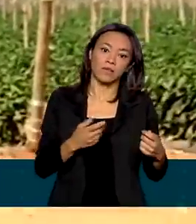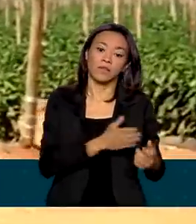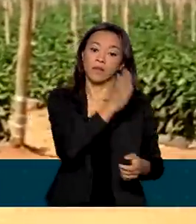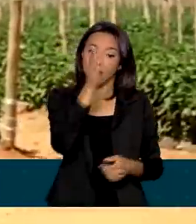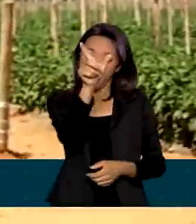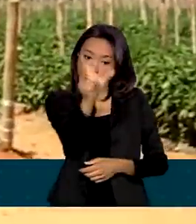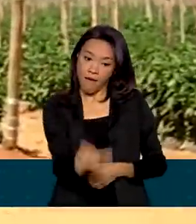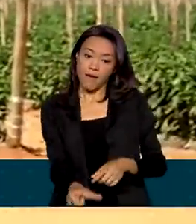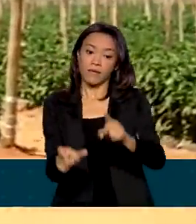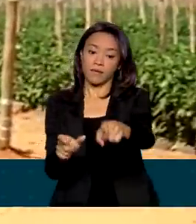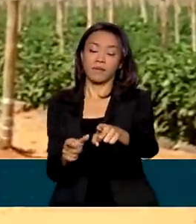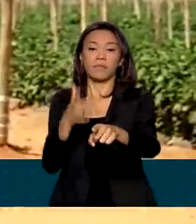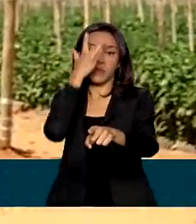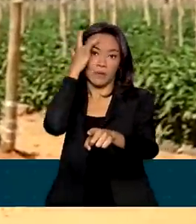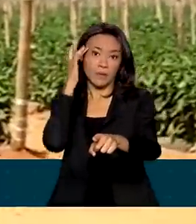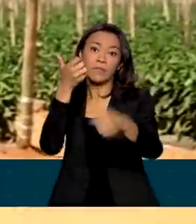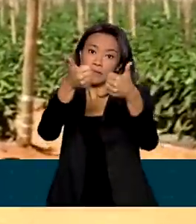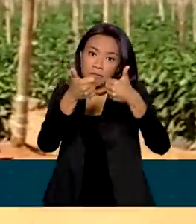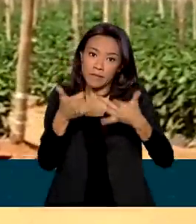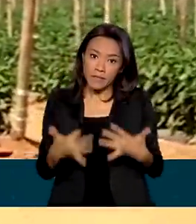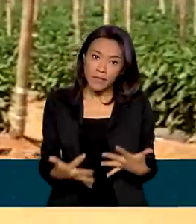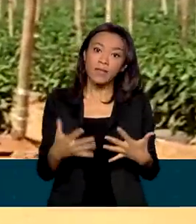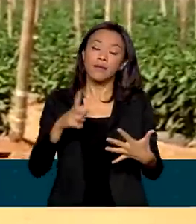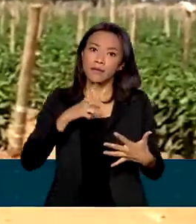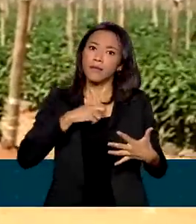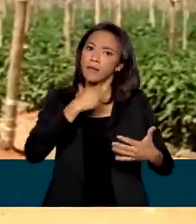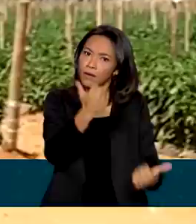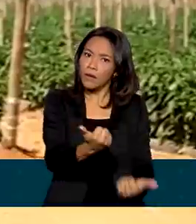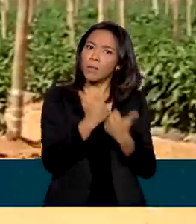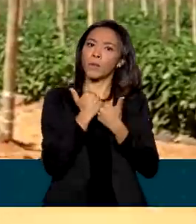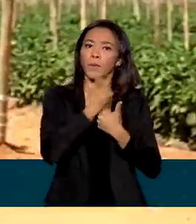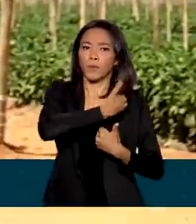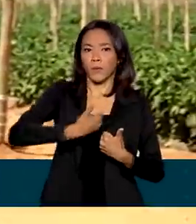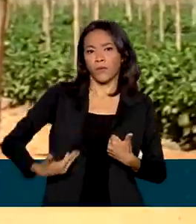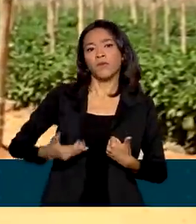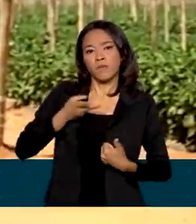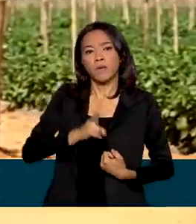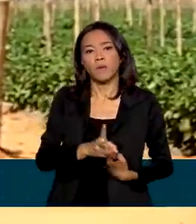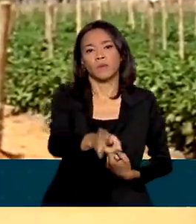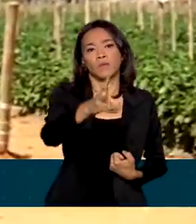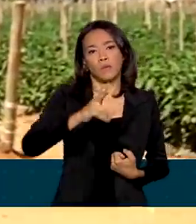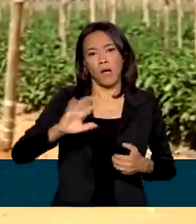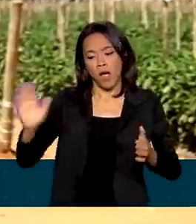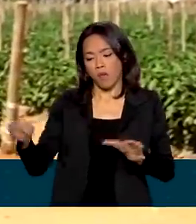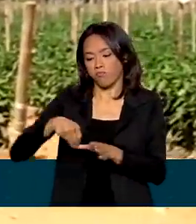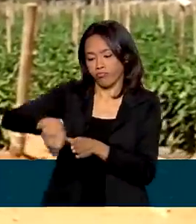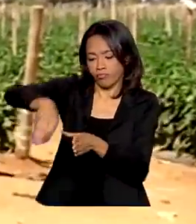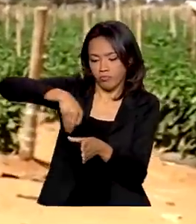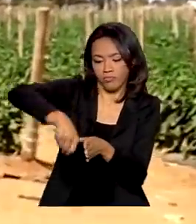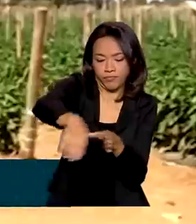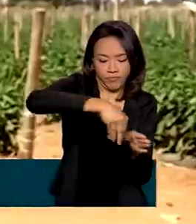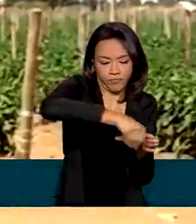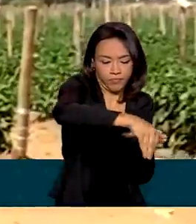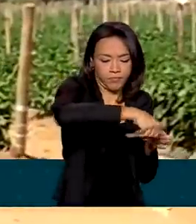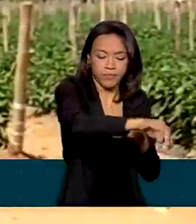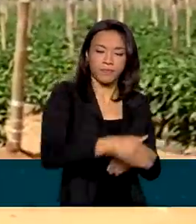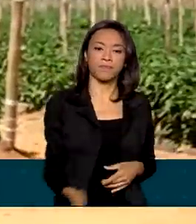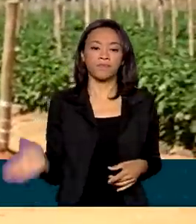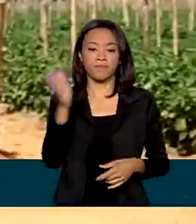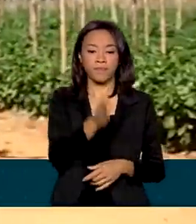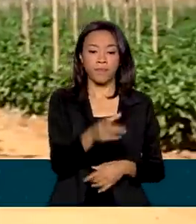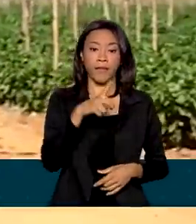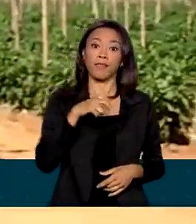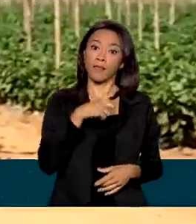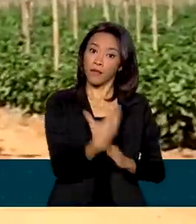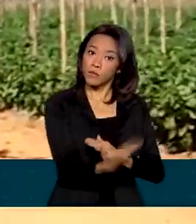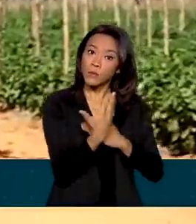familiar, o Elton, conta com esse incentivo do governo para continuar produzindo. Tem ajudado bastante o pequeno produtor a